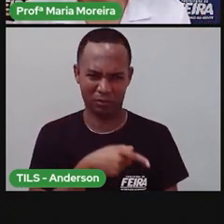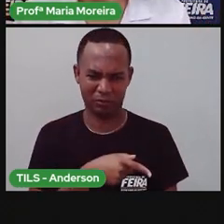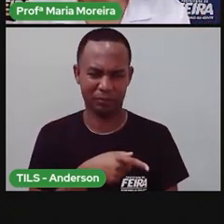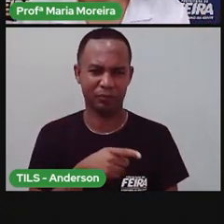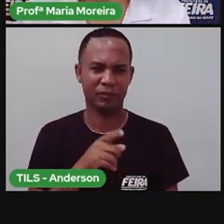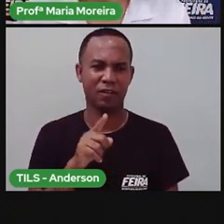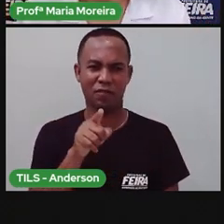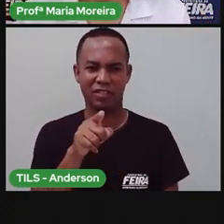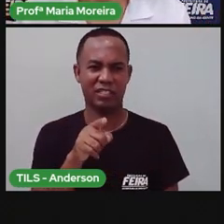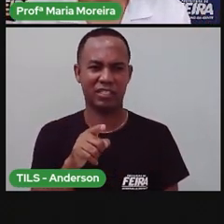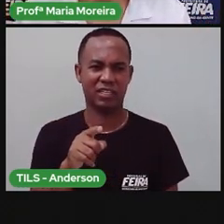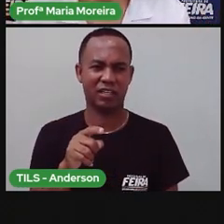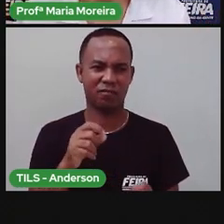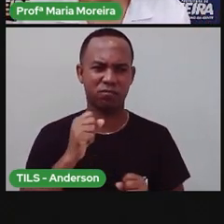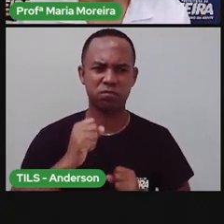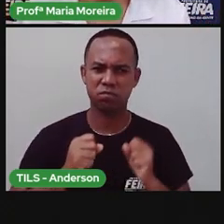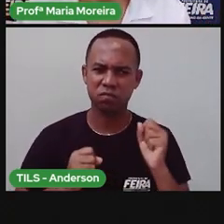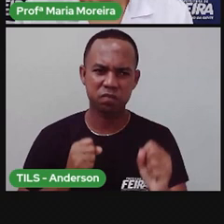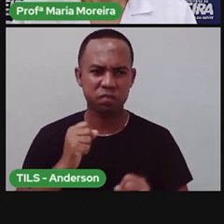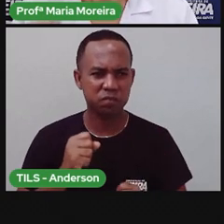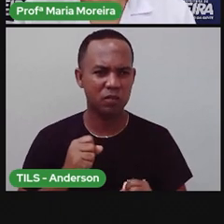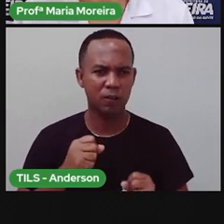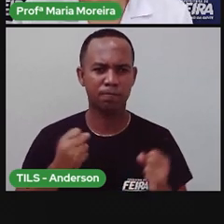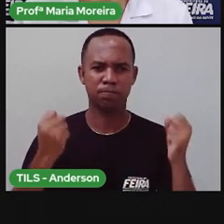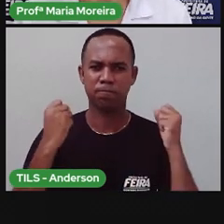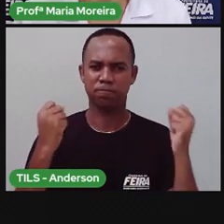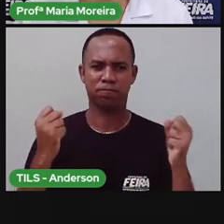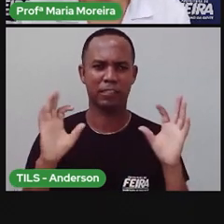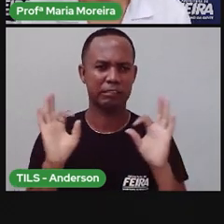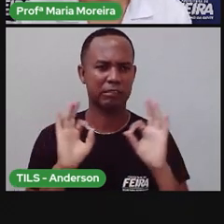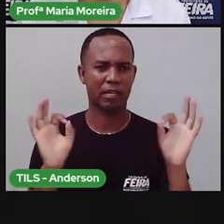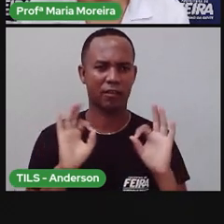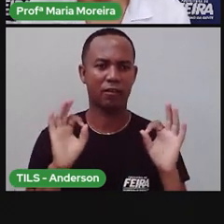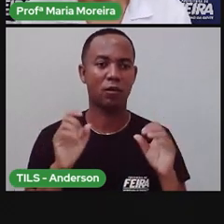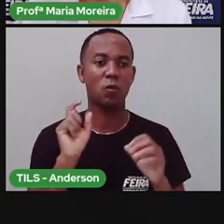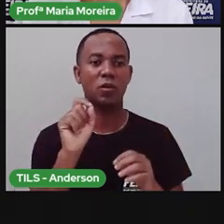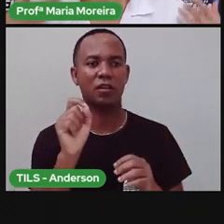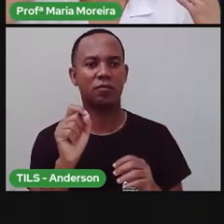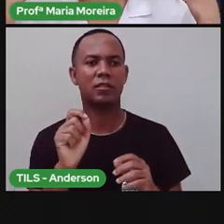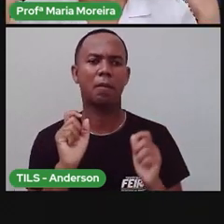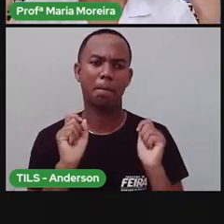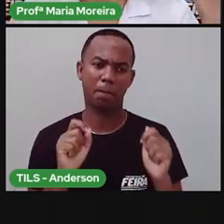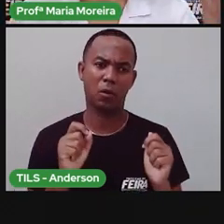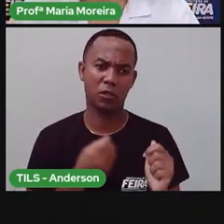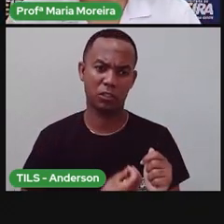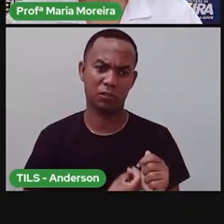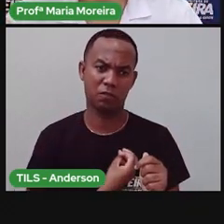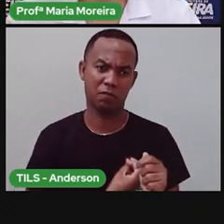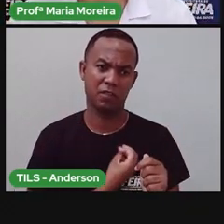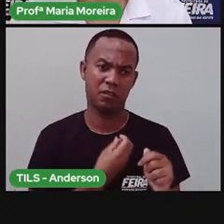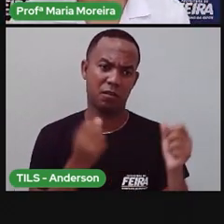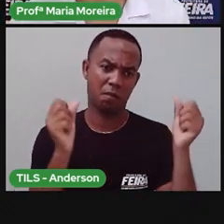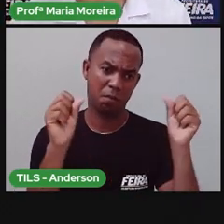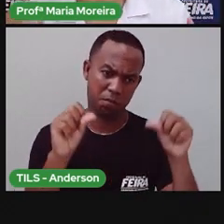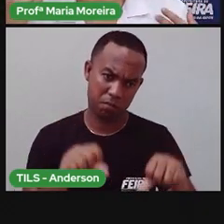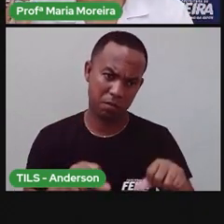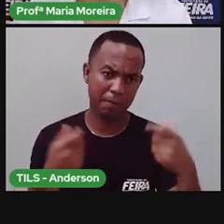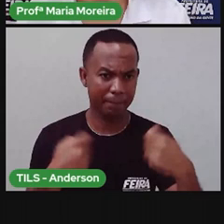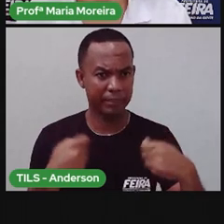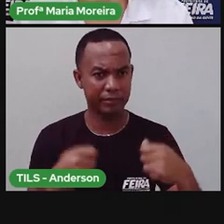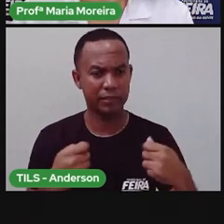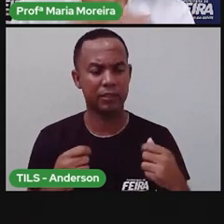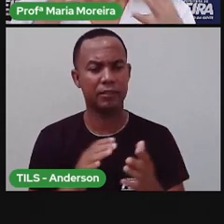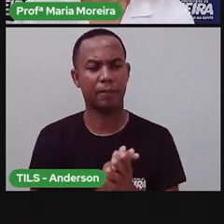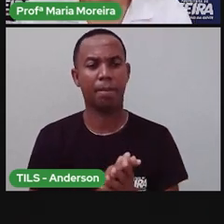de vida vai ser baixa e que você vai ter o quê? Menos anos de vida. Se você, a pessoa consome bebida alcoólica,